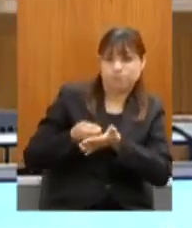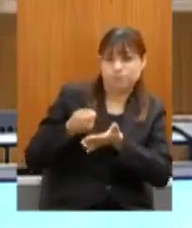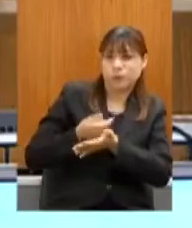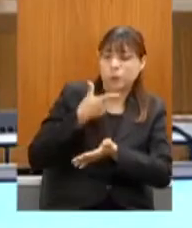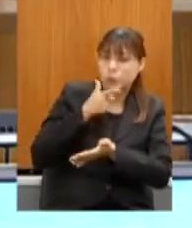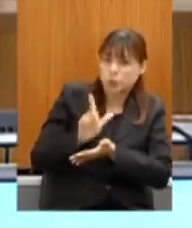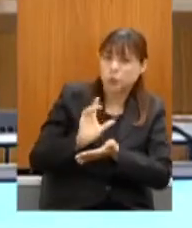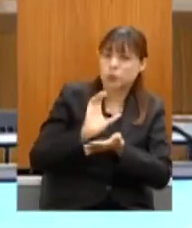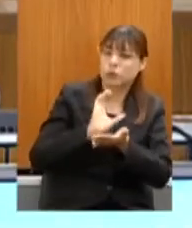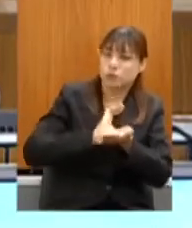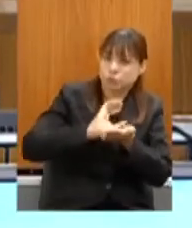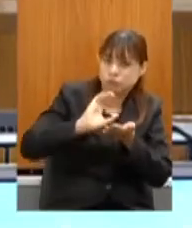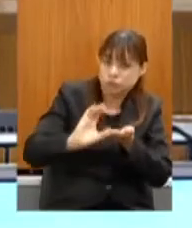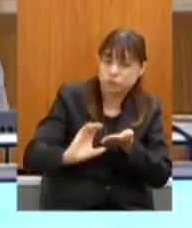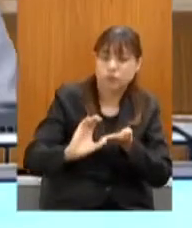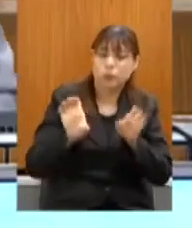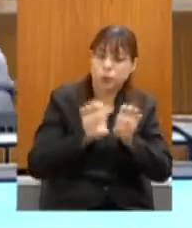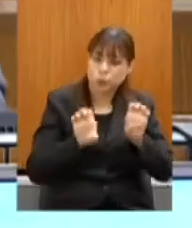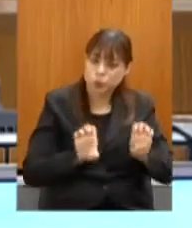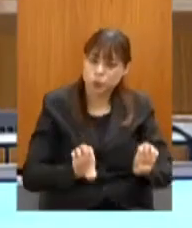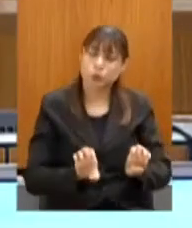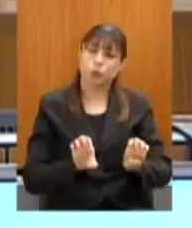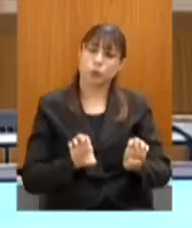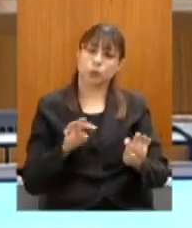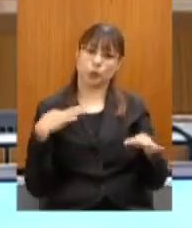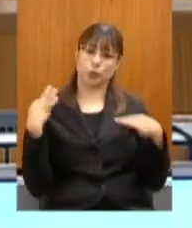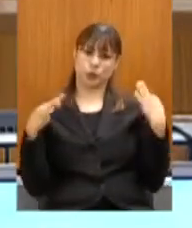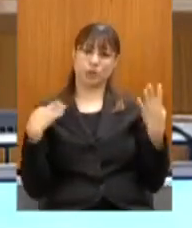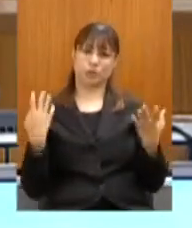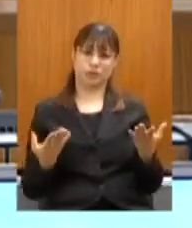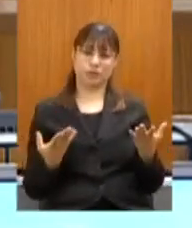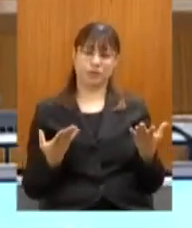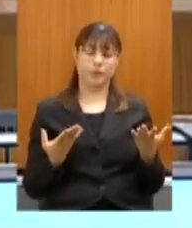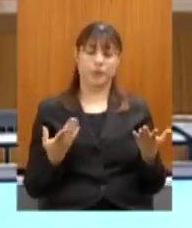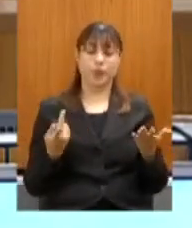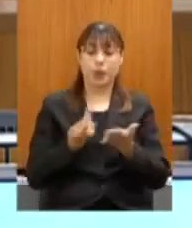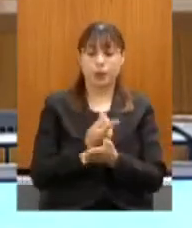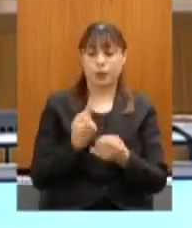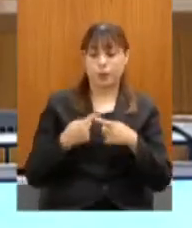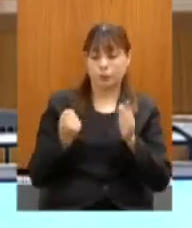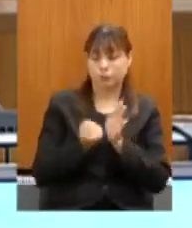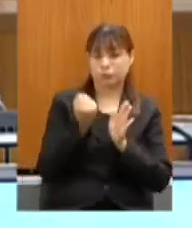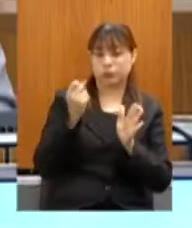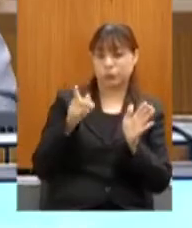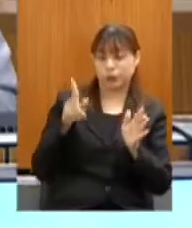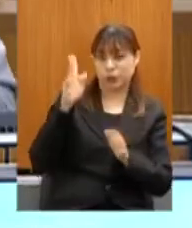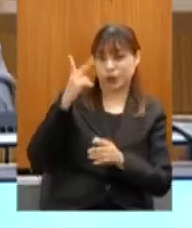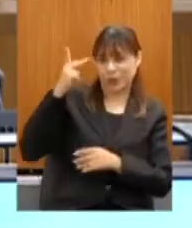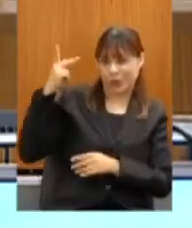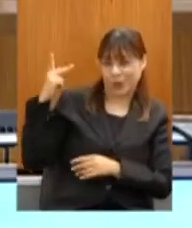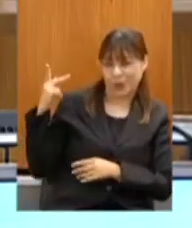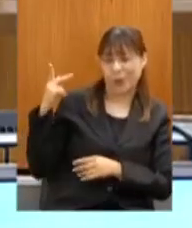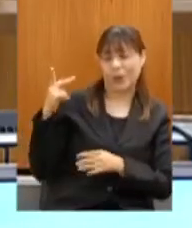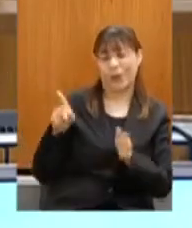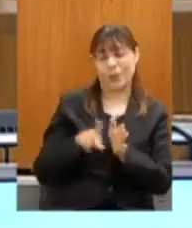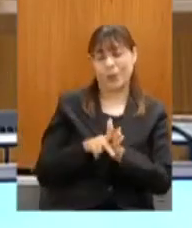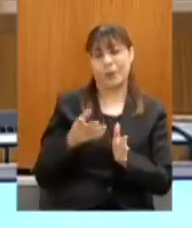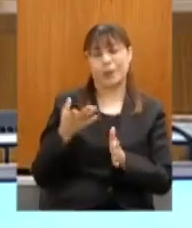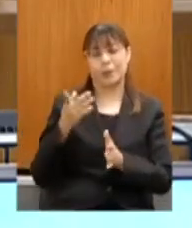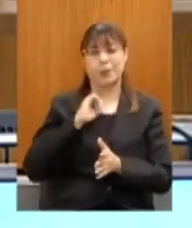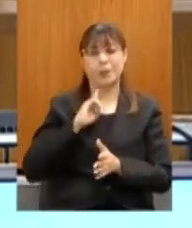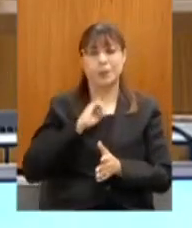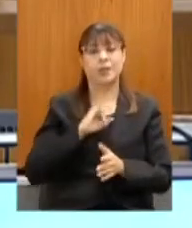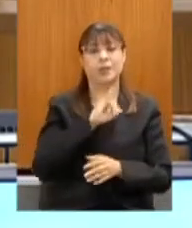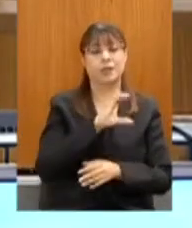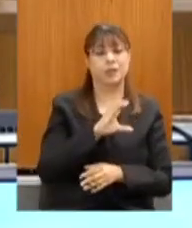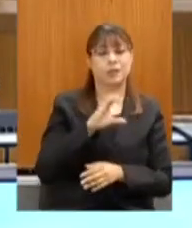com a estruturação do turismo. Hoje, o que acontece, e isso, o patrimônio histórico de Minas Gerais, o ICMS Patrimônio tem muito